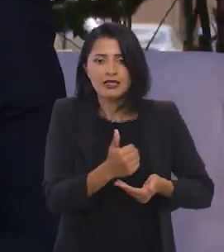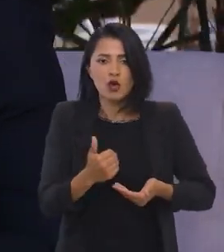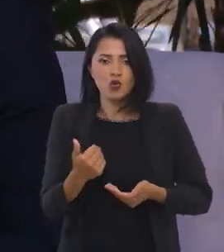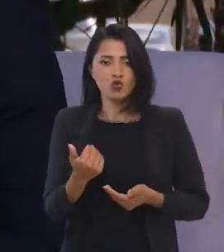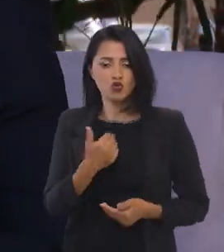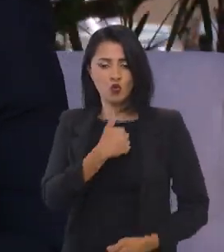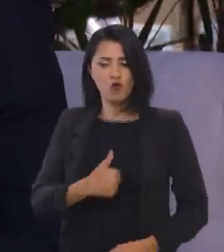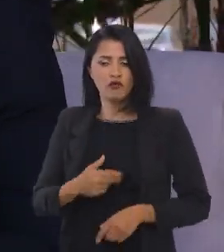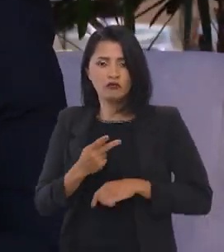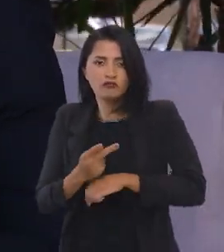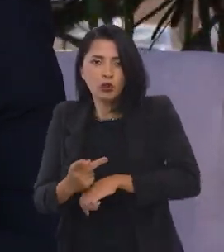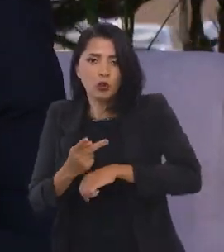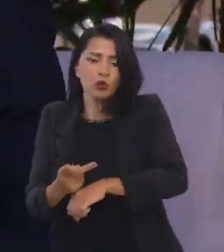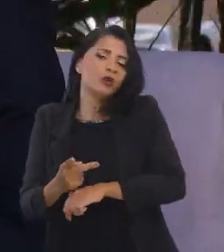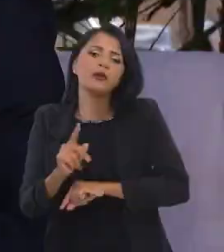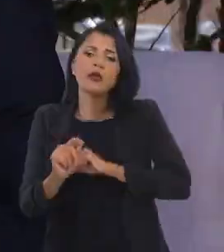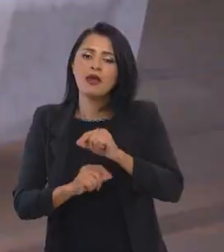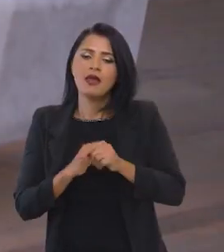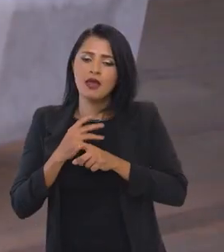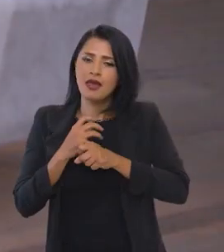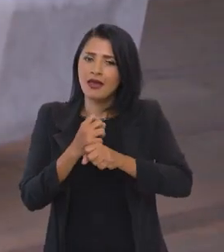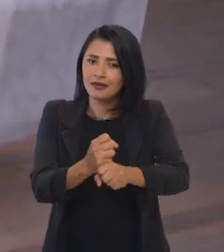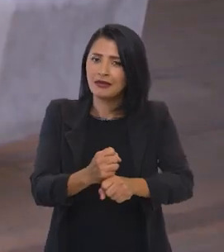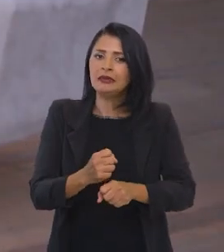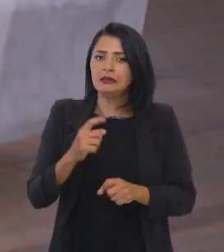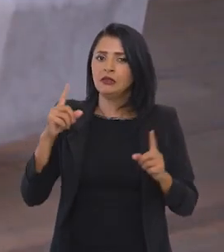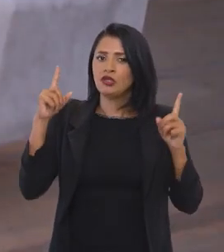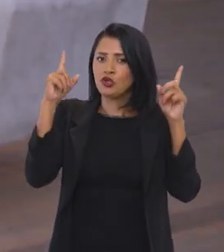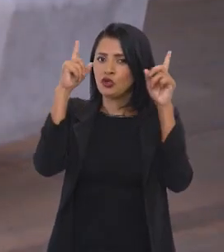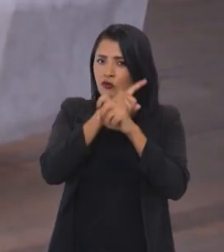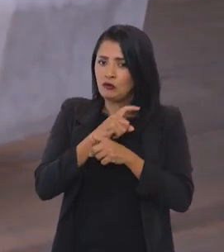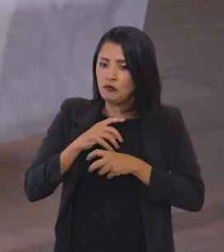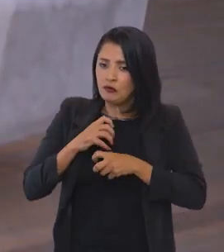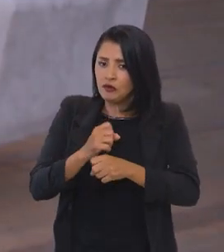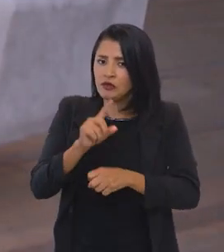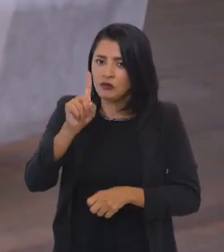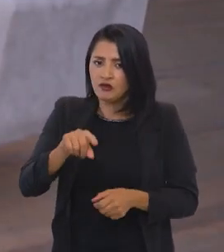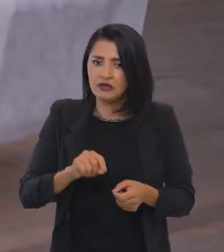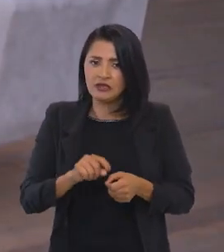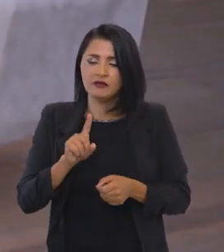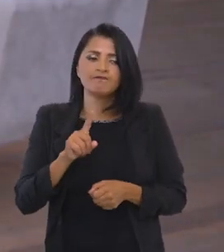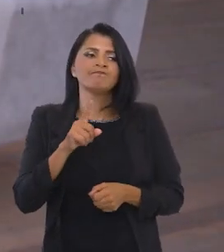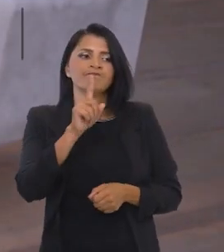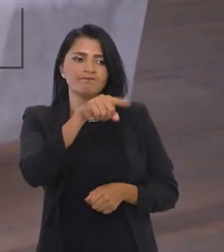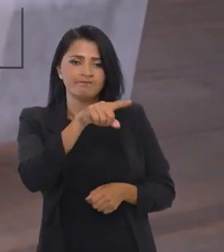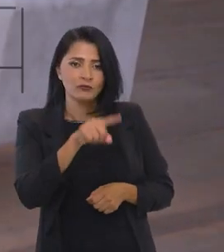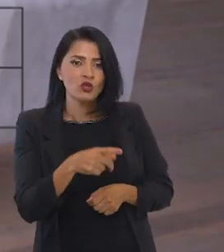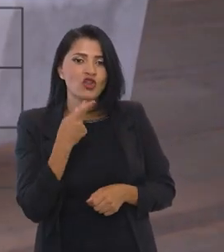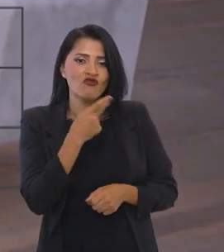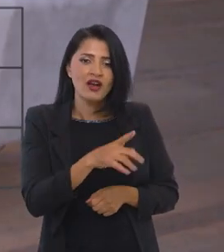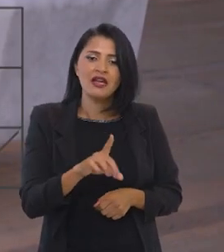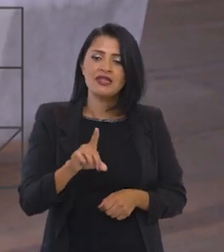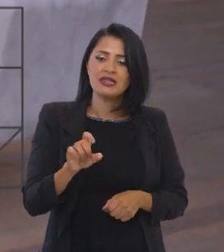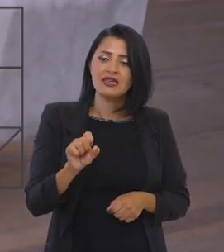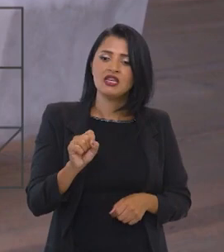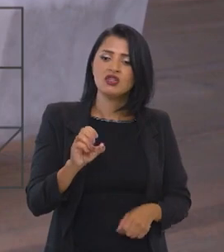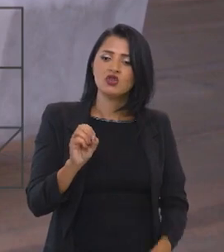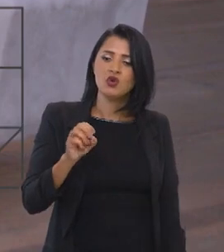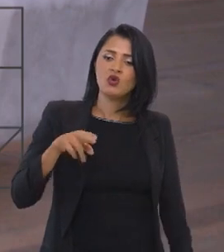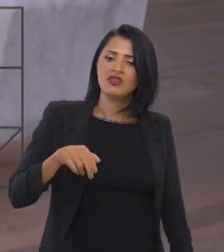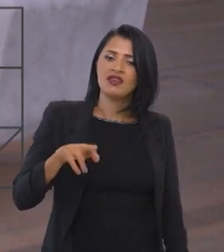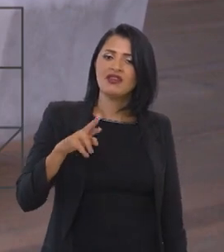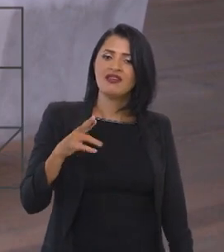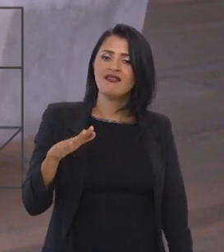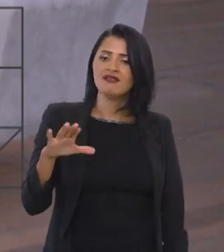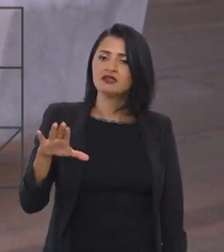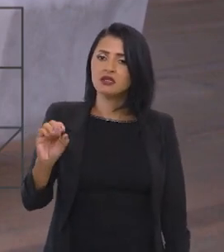arrecadação que o governo está buscando, é uma equação também complexa de se fazer, né Annelise? É. Olha, quando a gente fala em desoneração,